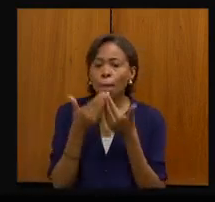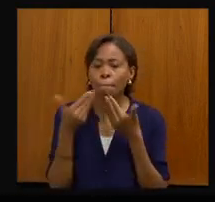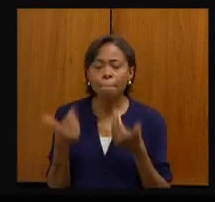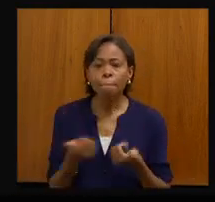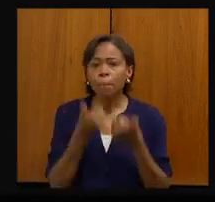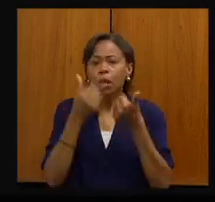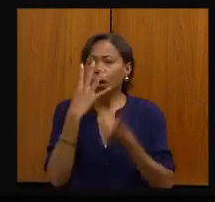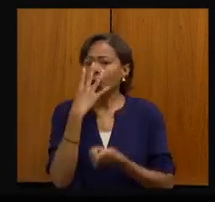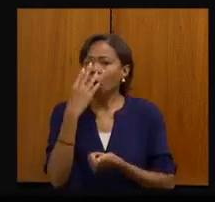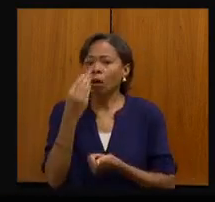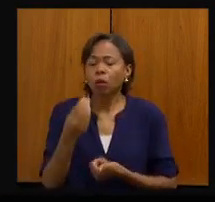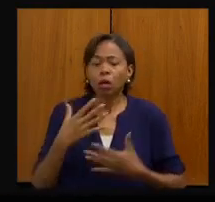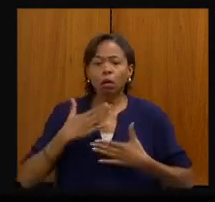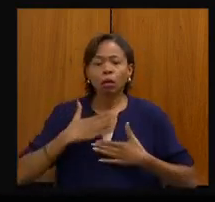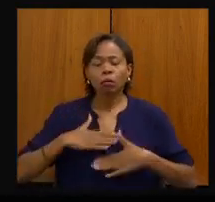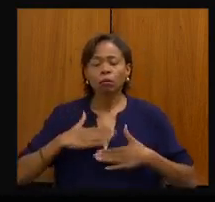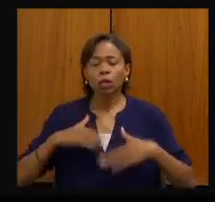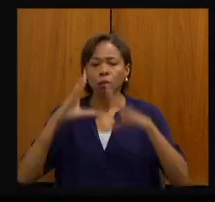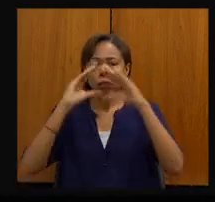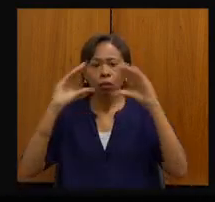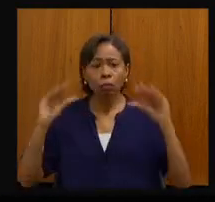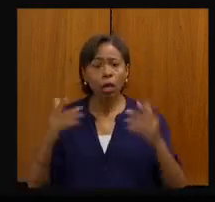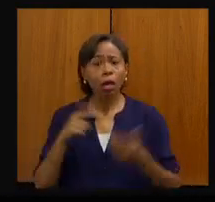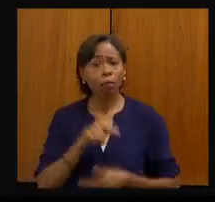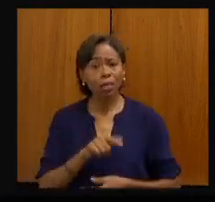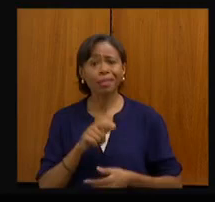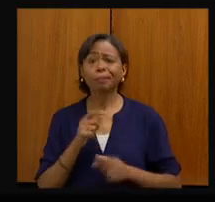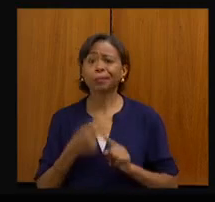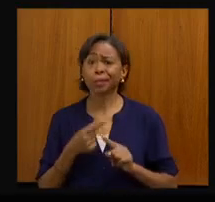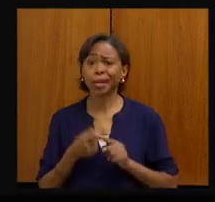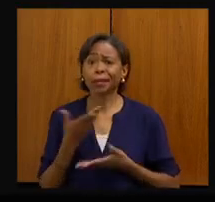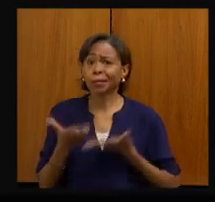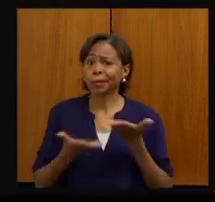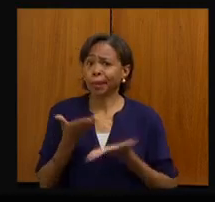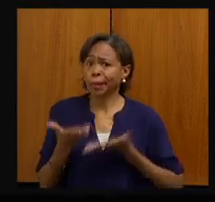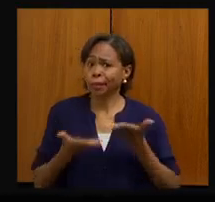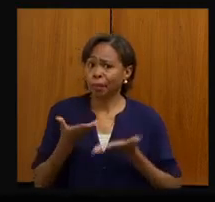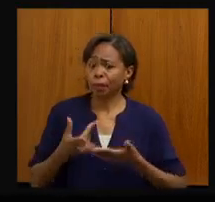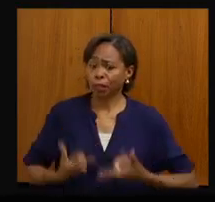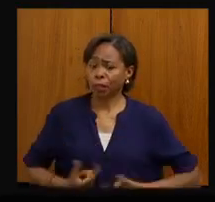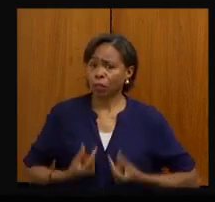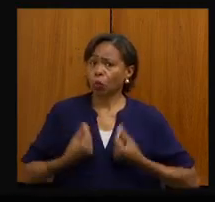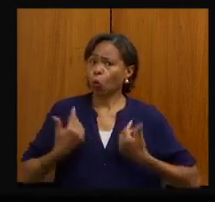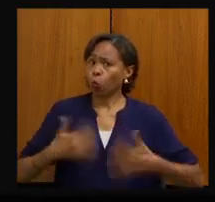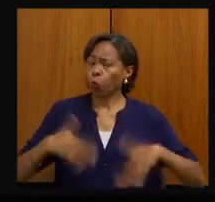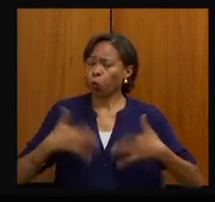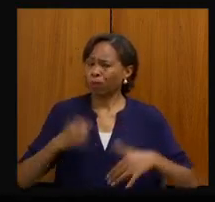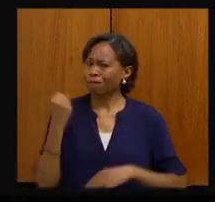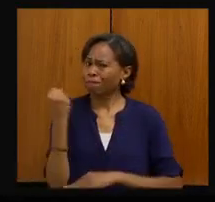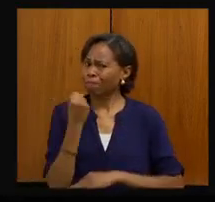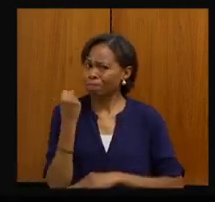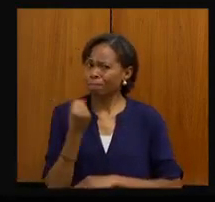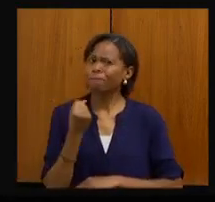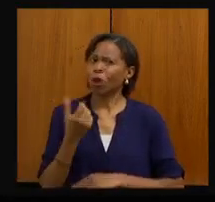quimioterapia, que é realmente uma pancada muito forte na saúde do paciente, receber um tratamento de